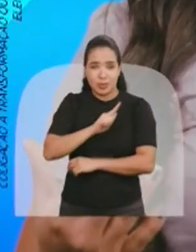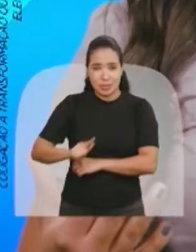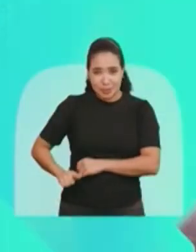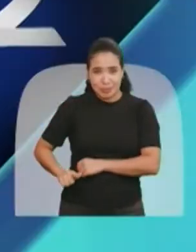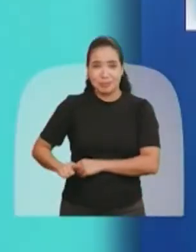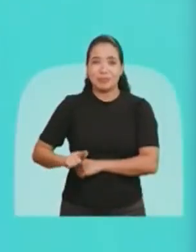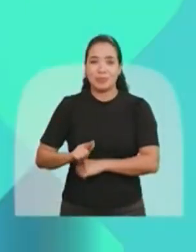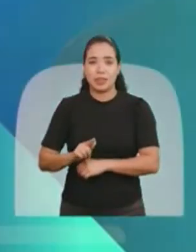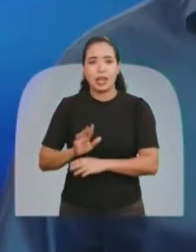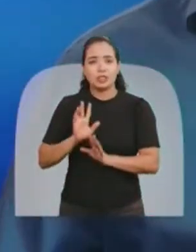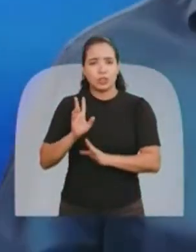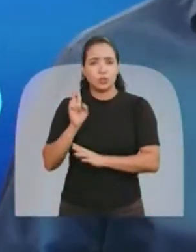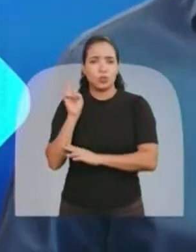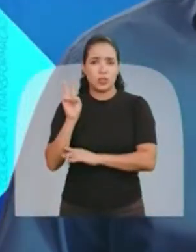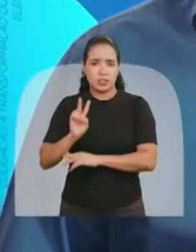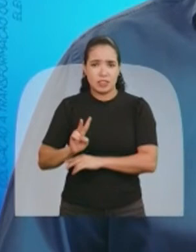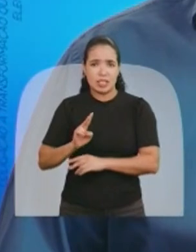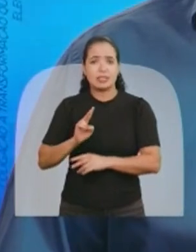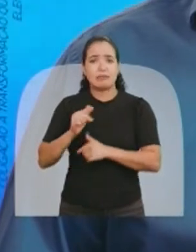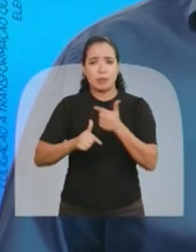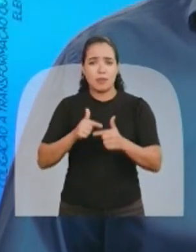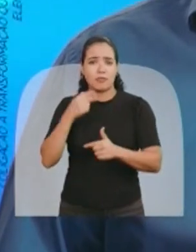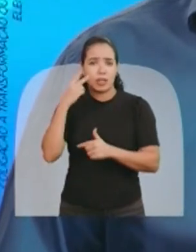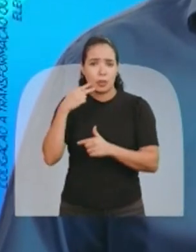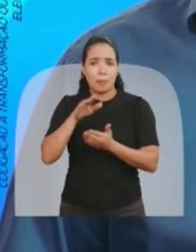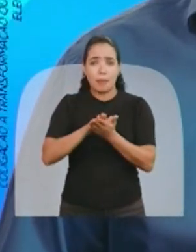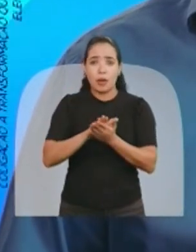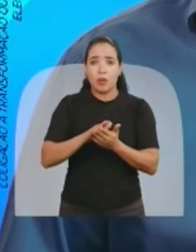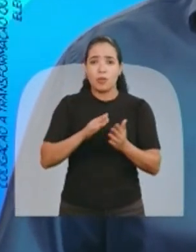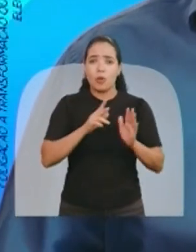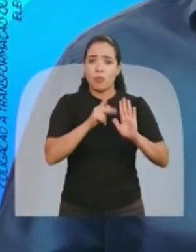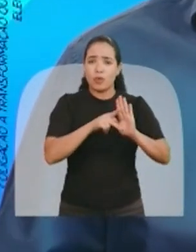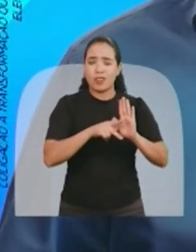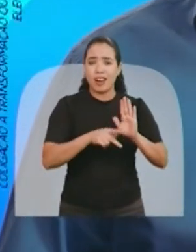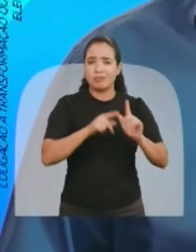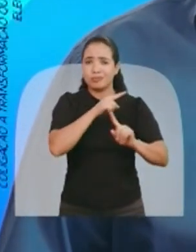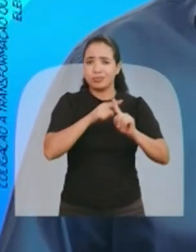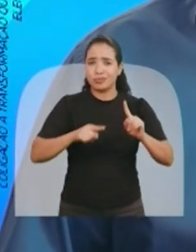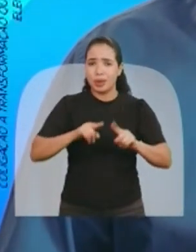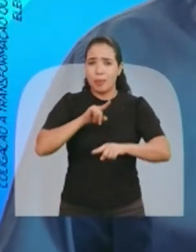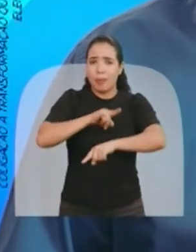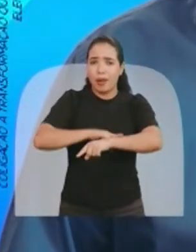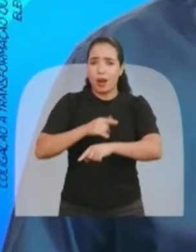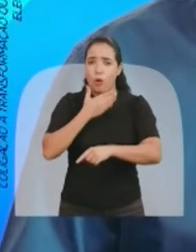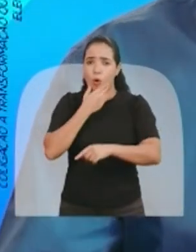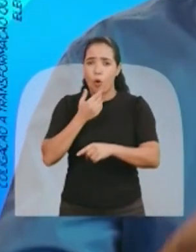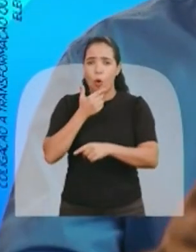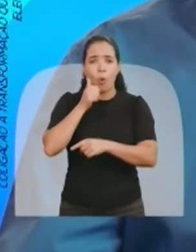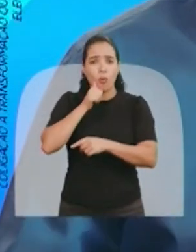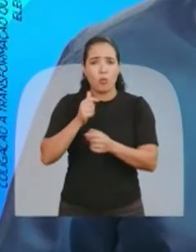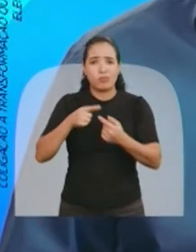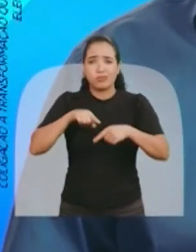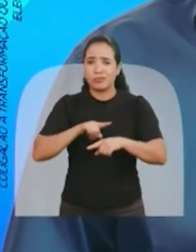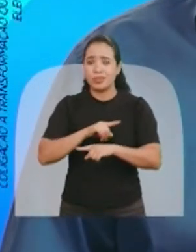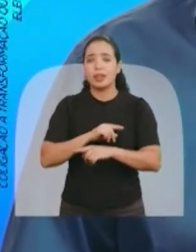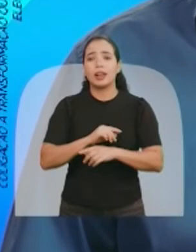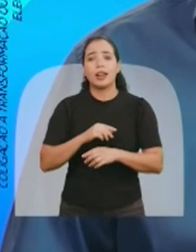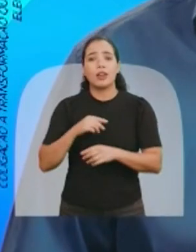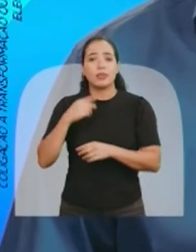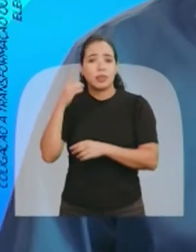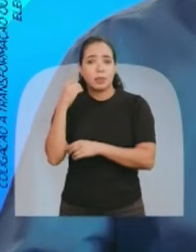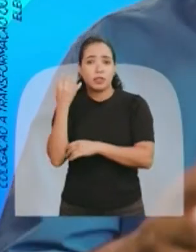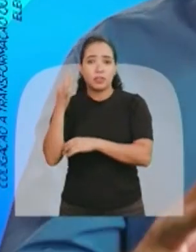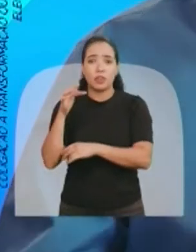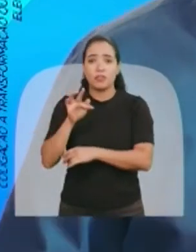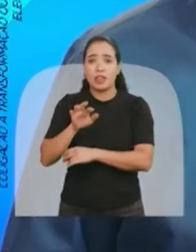governador Fui duas vezes virador em Palma Sou autor do projeto Lake Proipanheiros Unissex Para deputado federal Vote Felipe Martins 2222